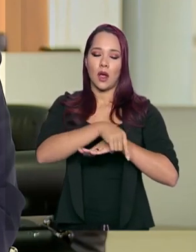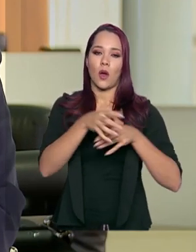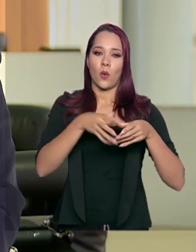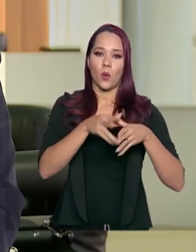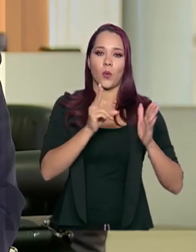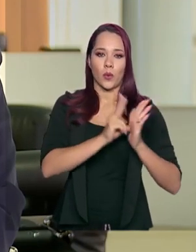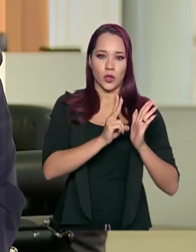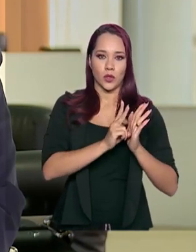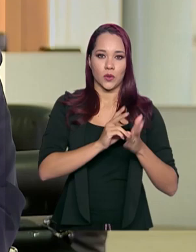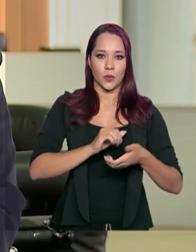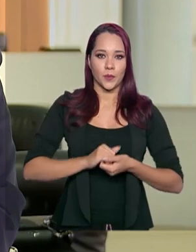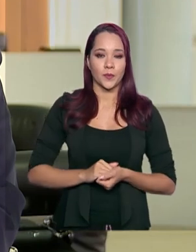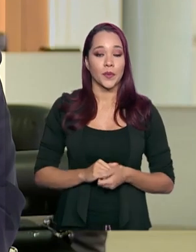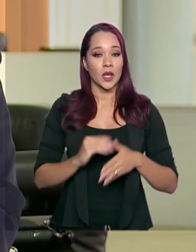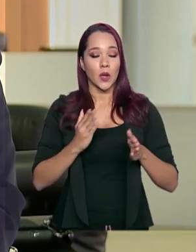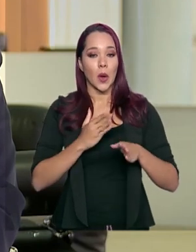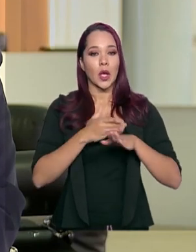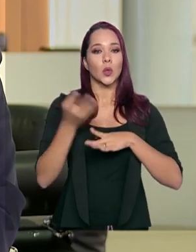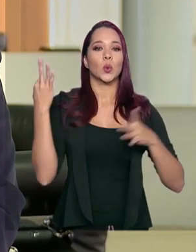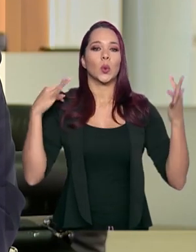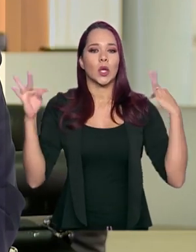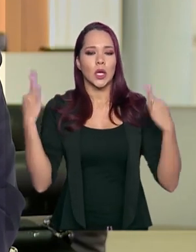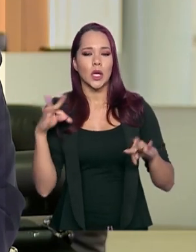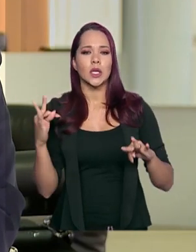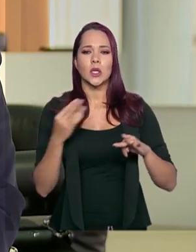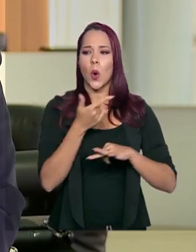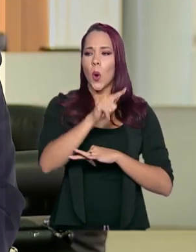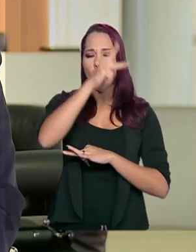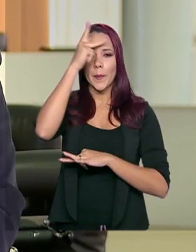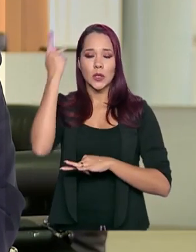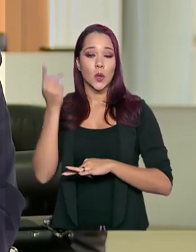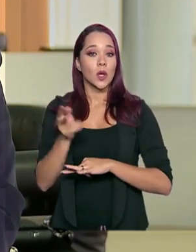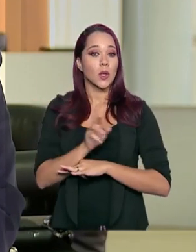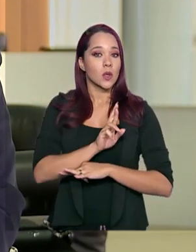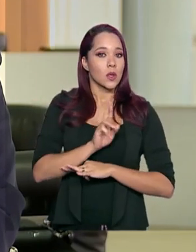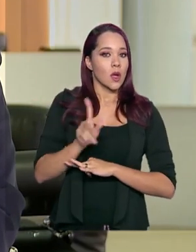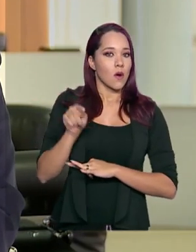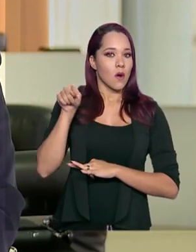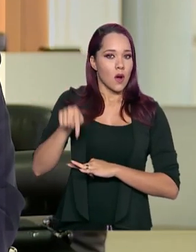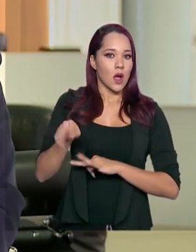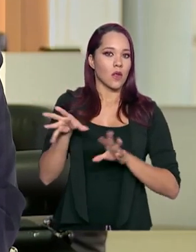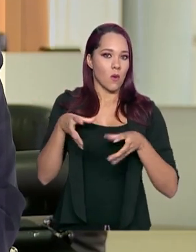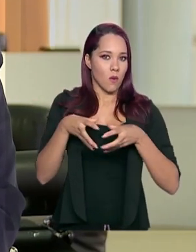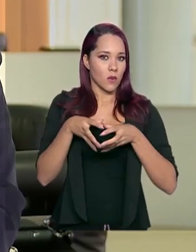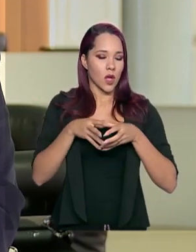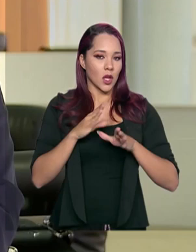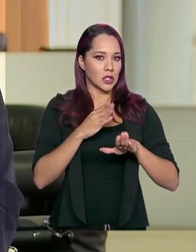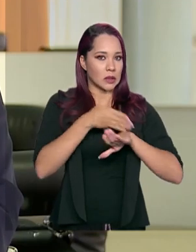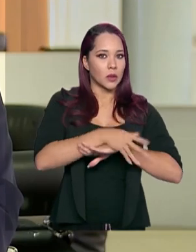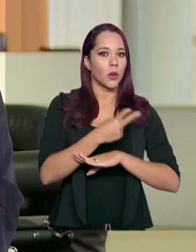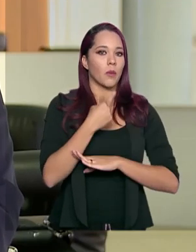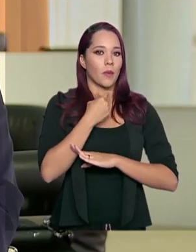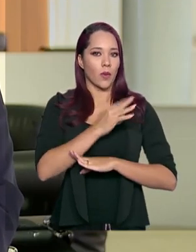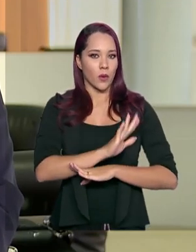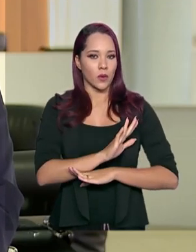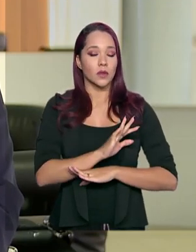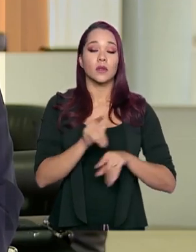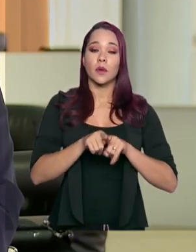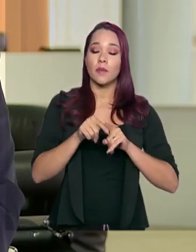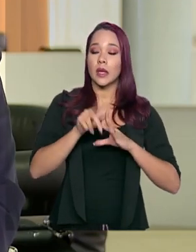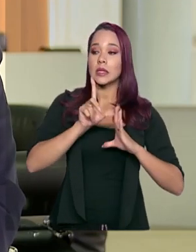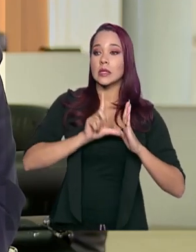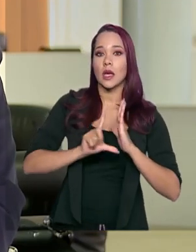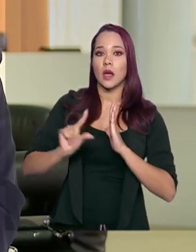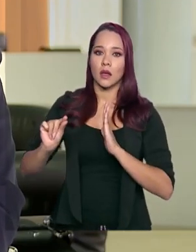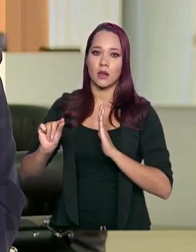indígenas. Entrada de turistas e de outras pessoas que não sejam ali daquela comunidade. E também com relação à saída.